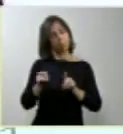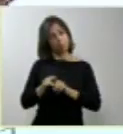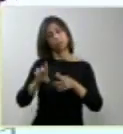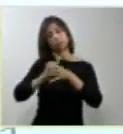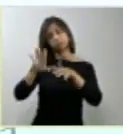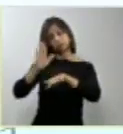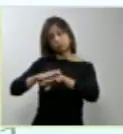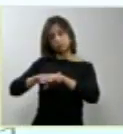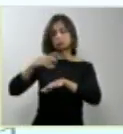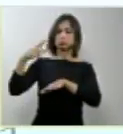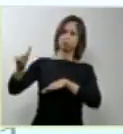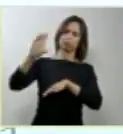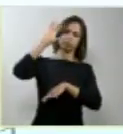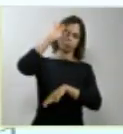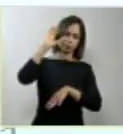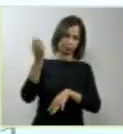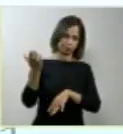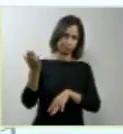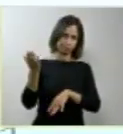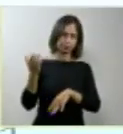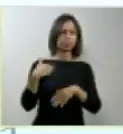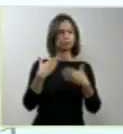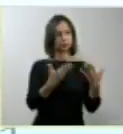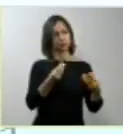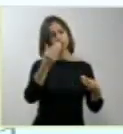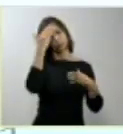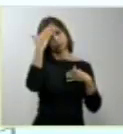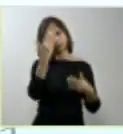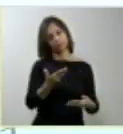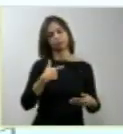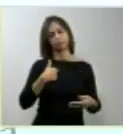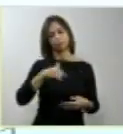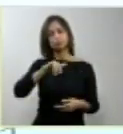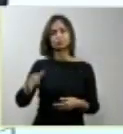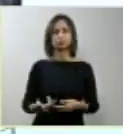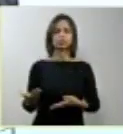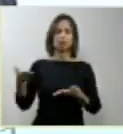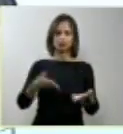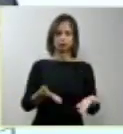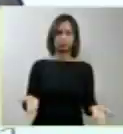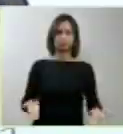Ministro Marco Aurélio, ministro Silmar, muito obrigado por essa oportunidade.